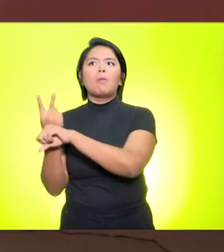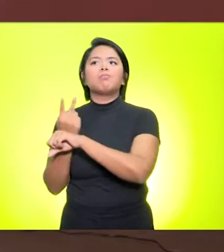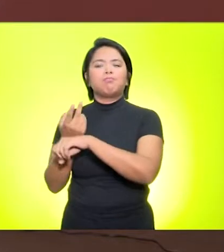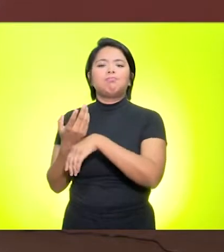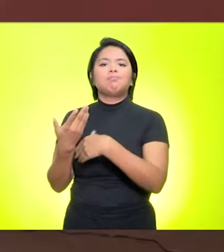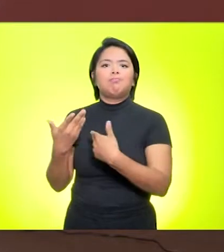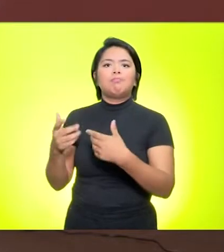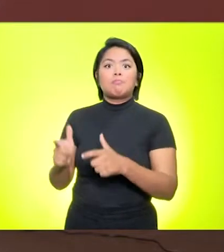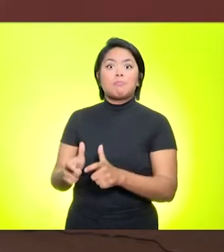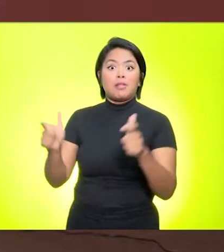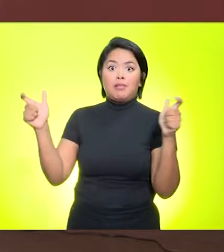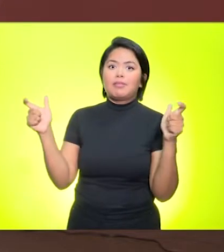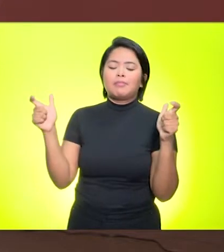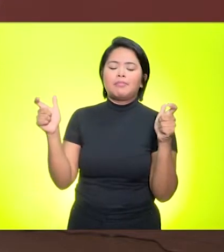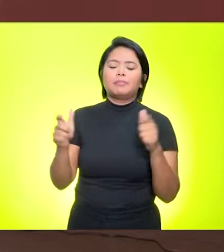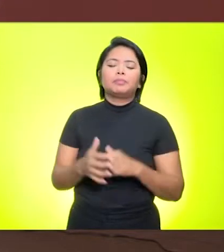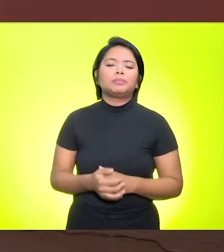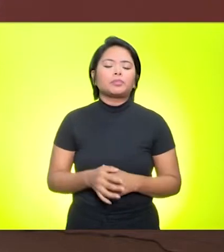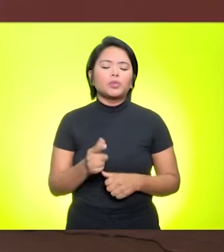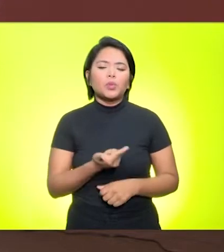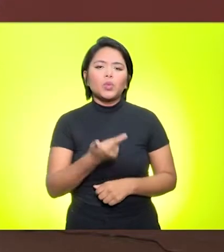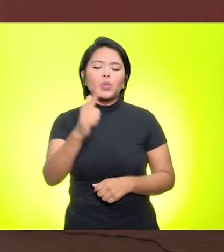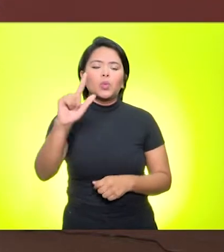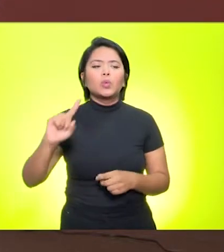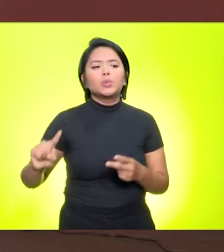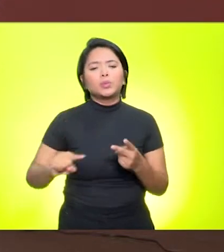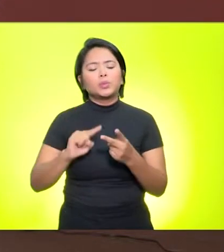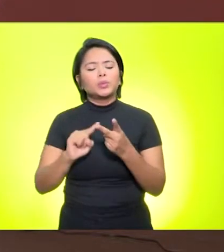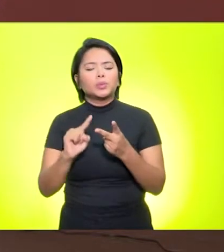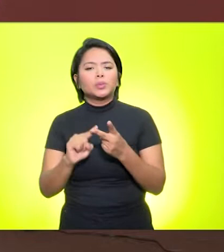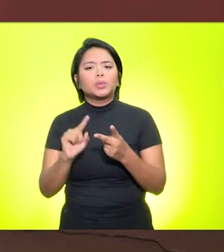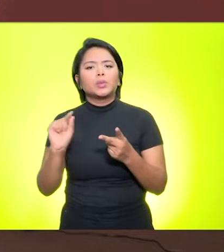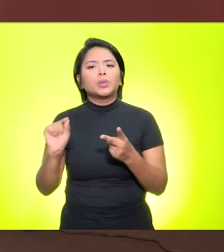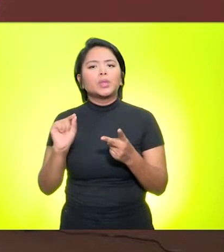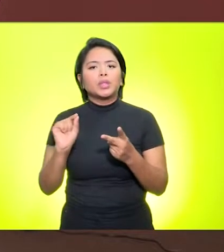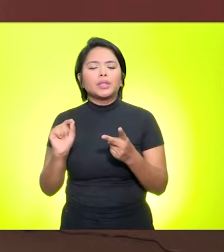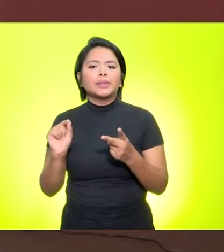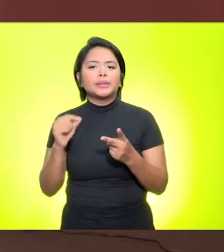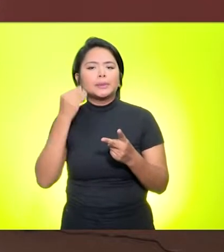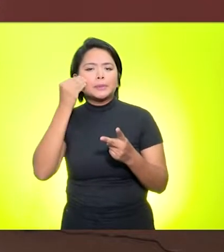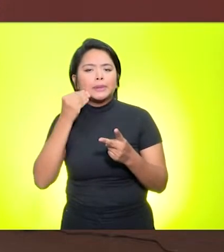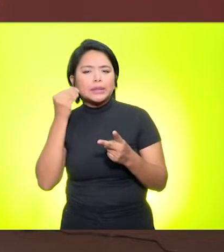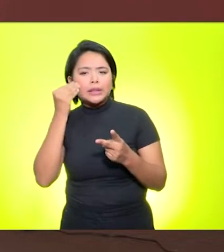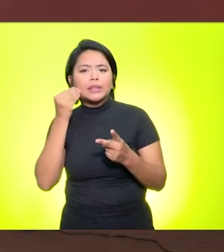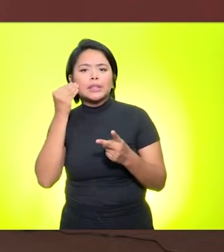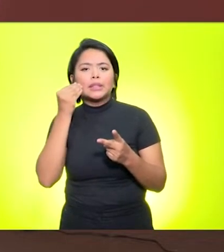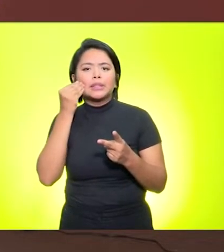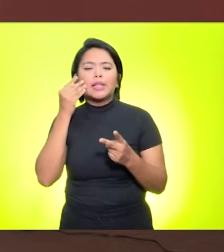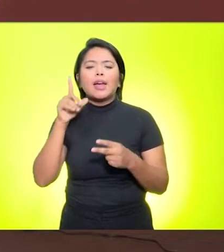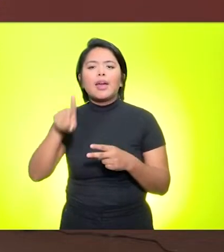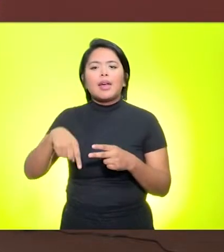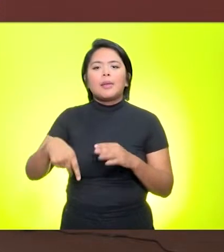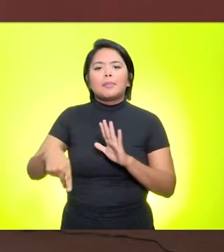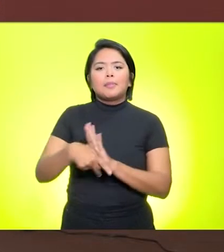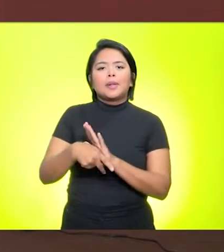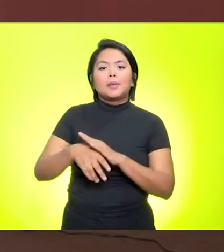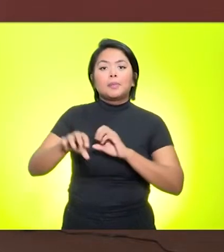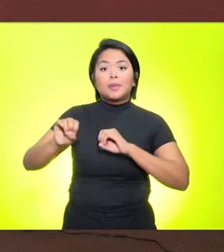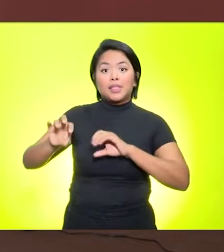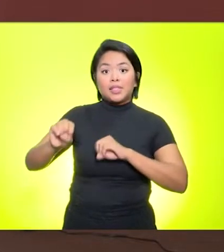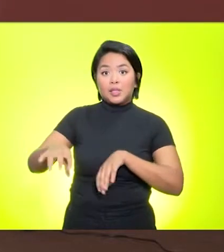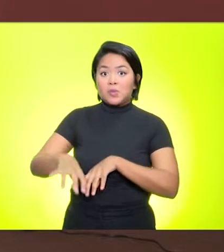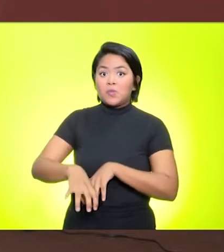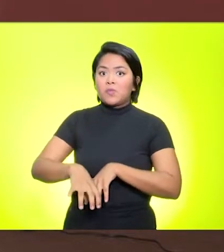Outra possibilidade também que experimentamos ao longo desse período da pandemia é da aula híbrida, das